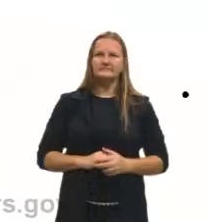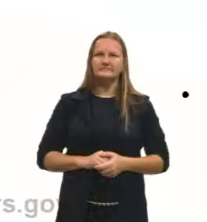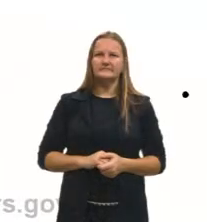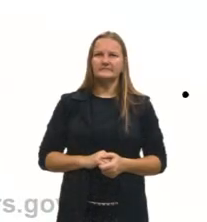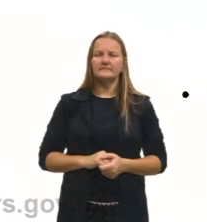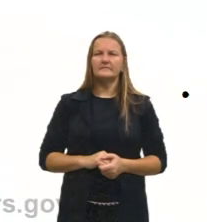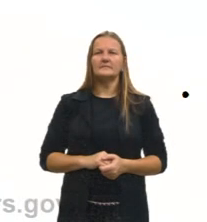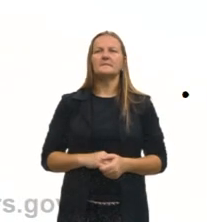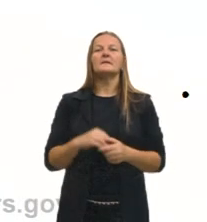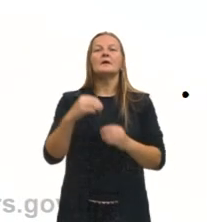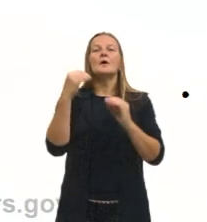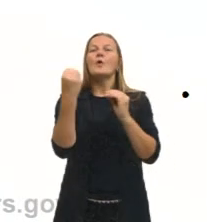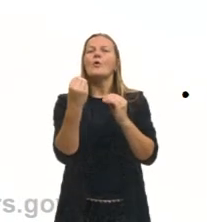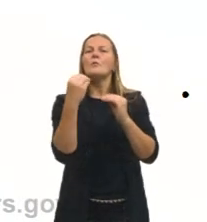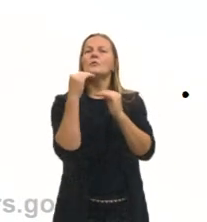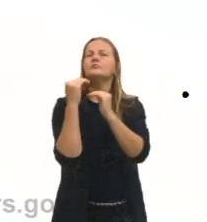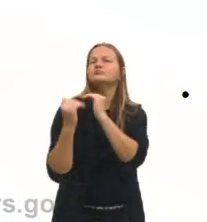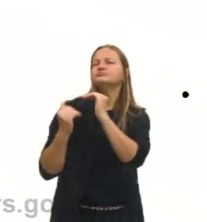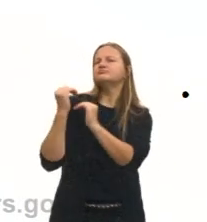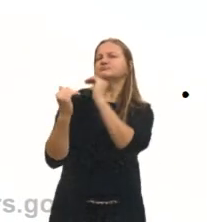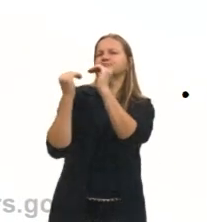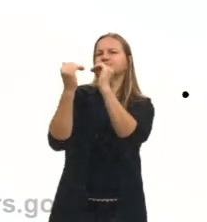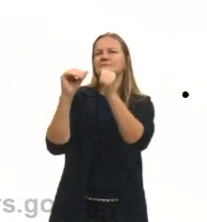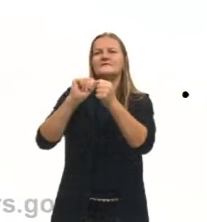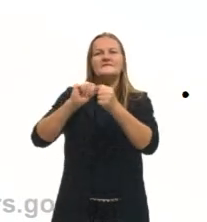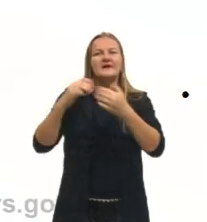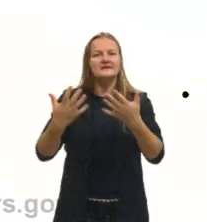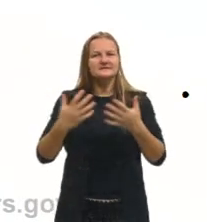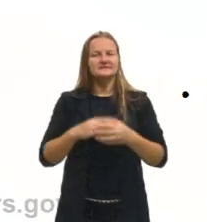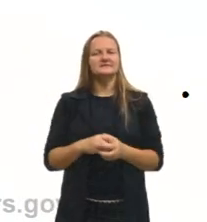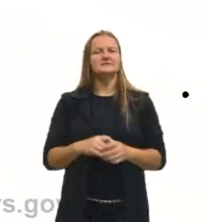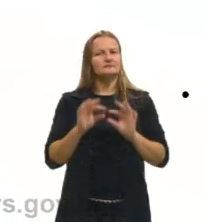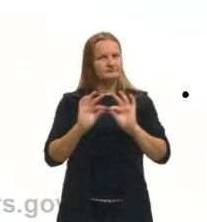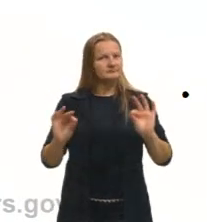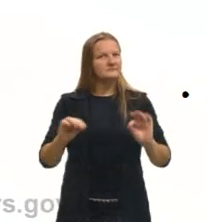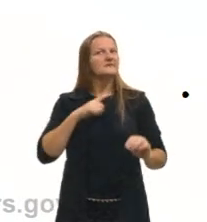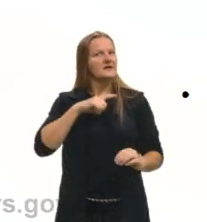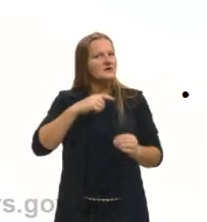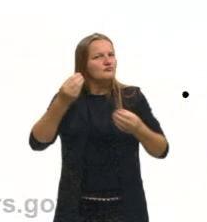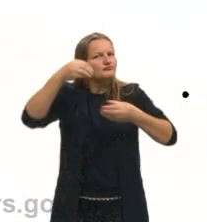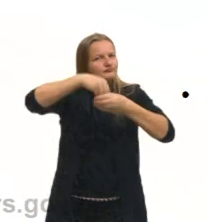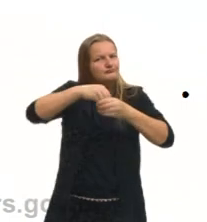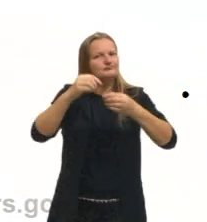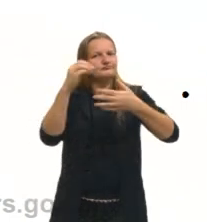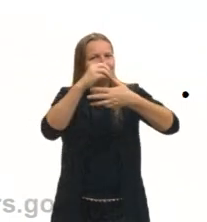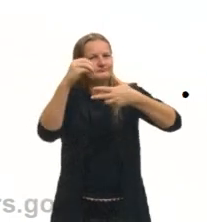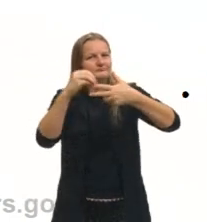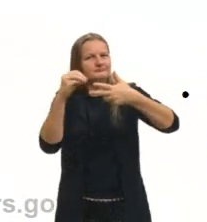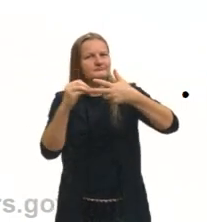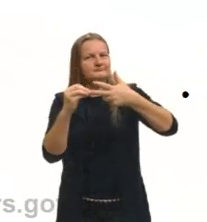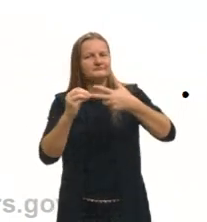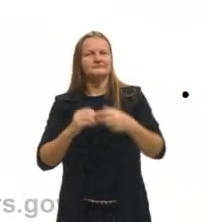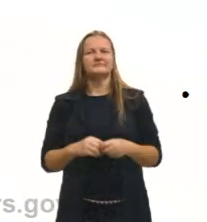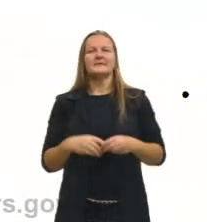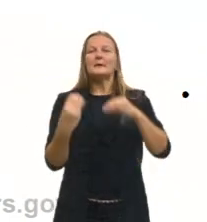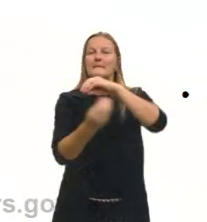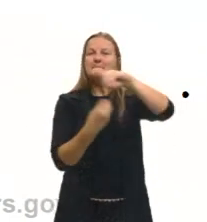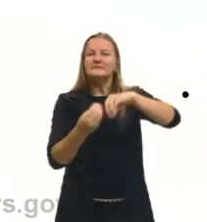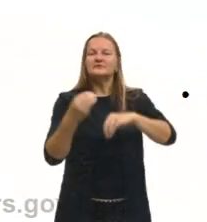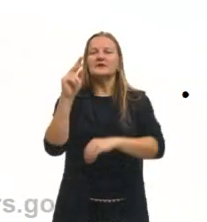Então, os processos que são mais, é mais comum cair nas questões, né? Primeiro vem de misturas